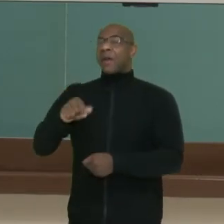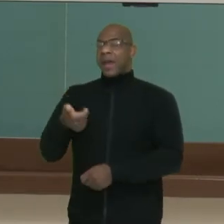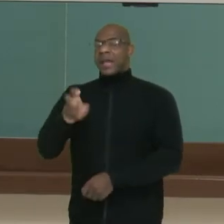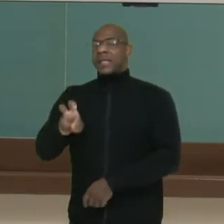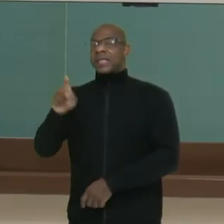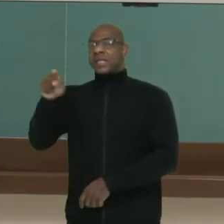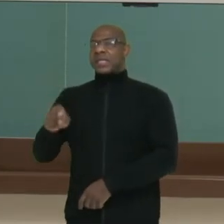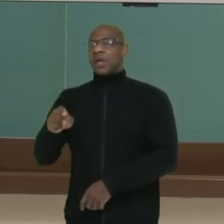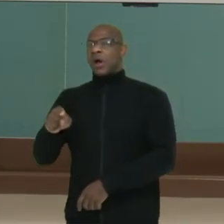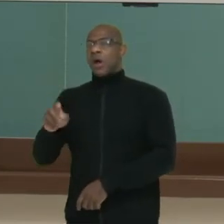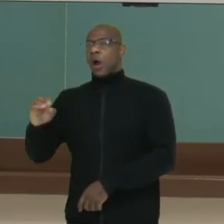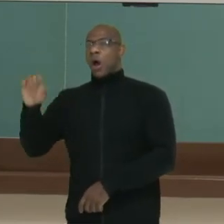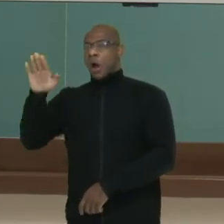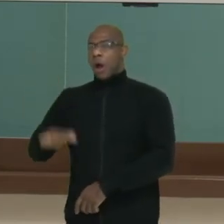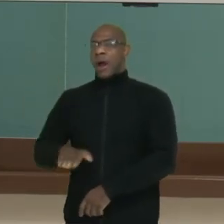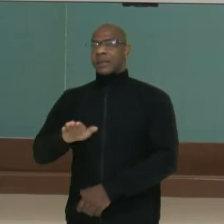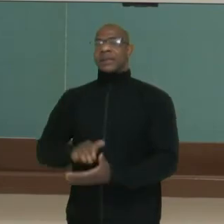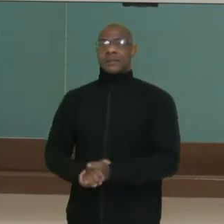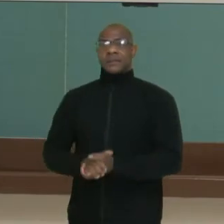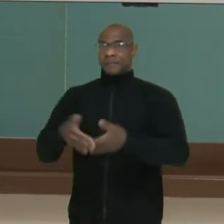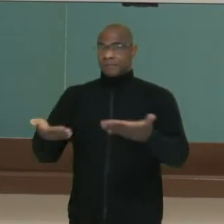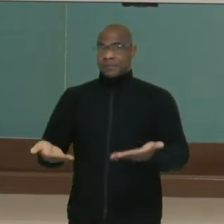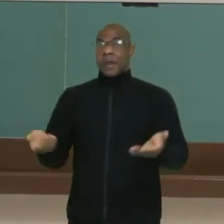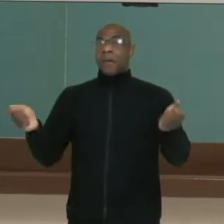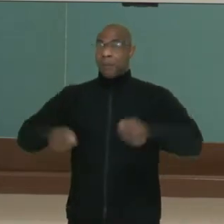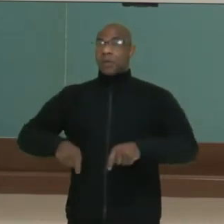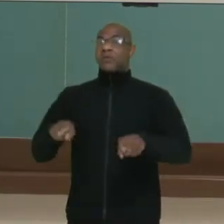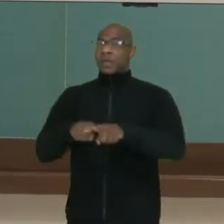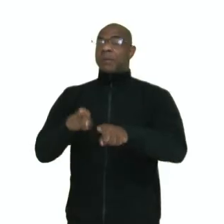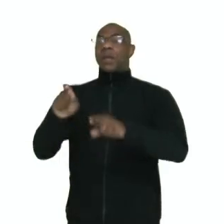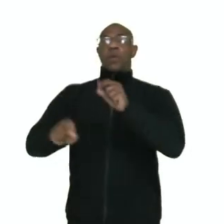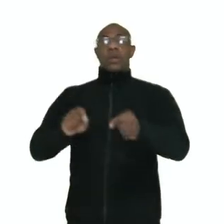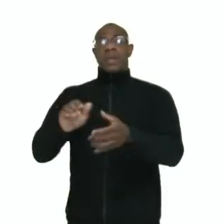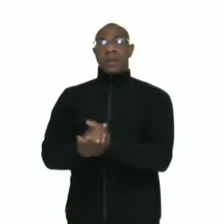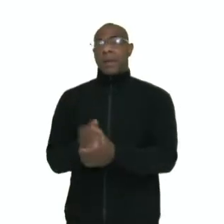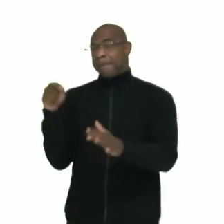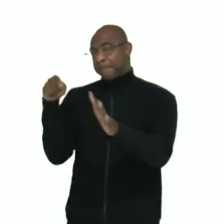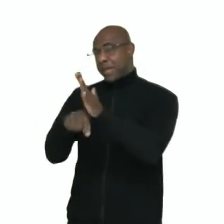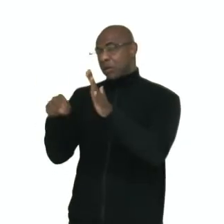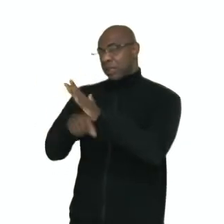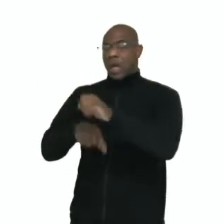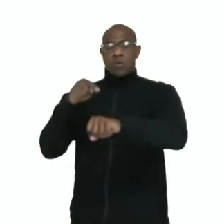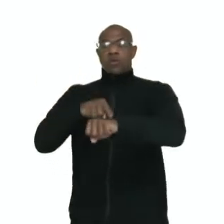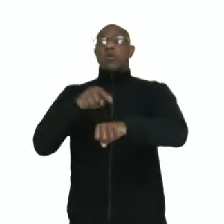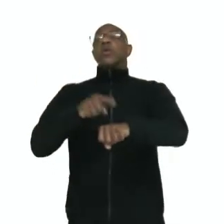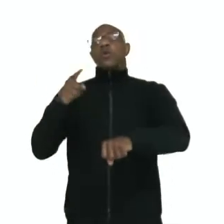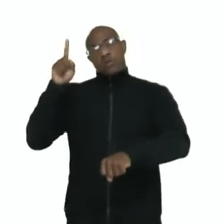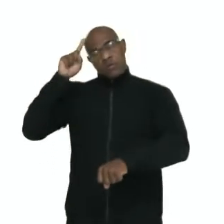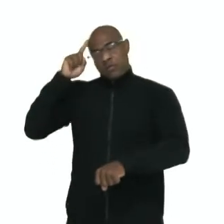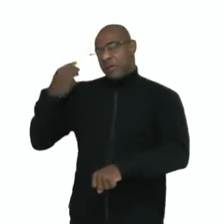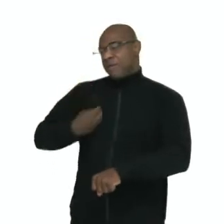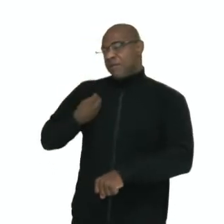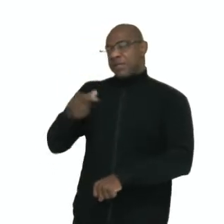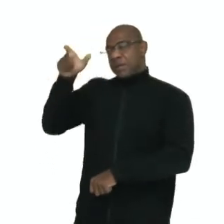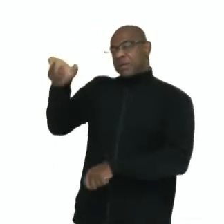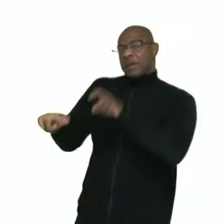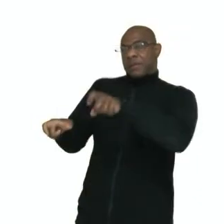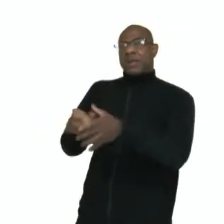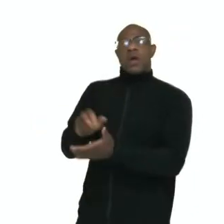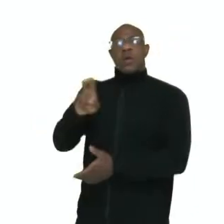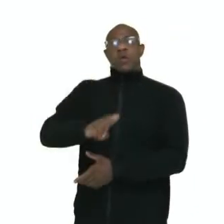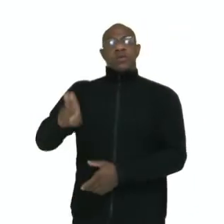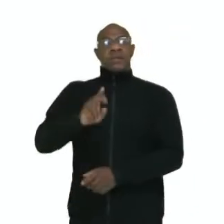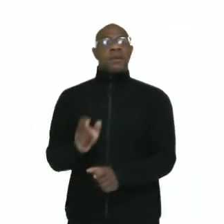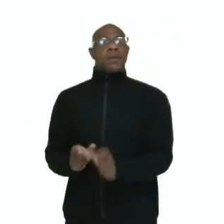horas. Você também pode perguntar sobre a rotina cotidiana de alguém, usando a expressão what